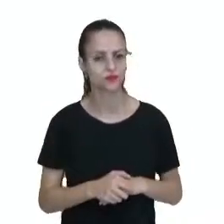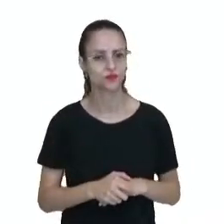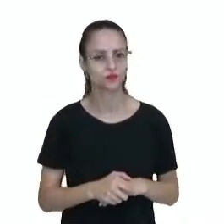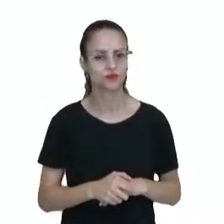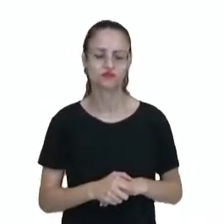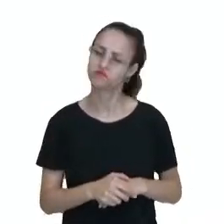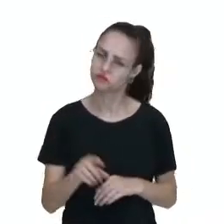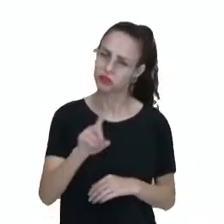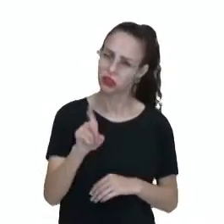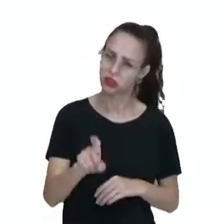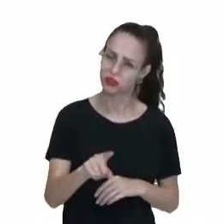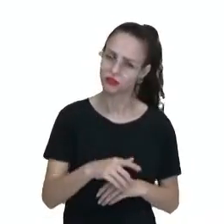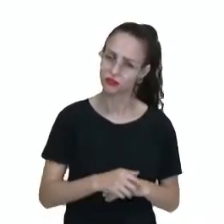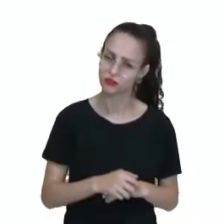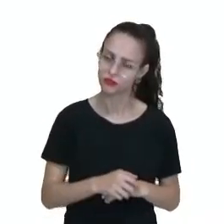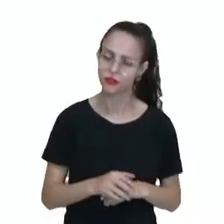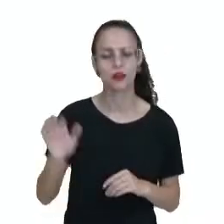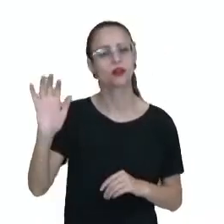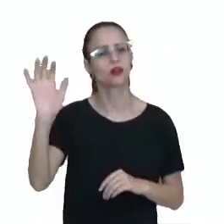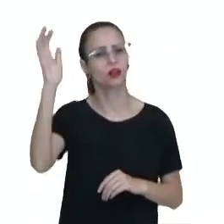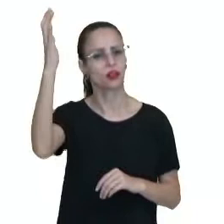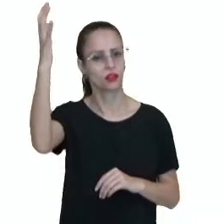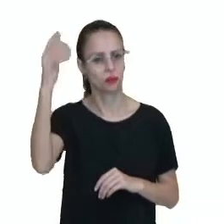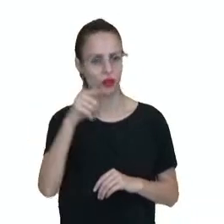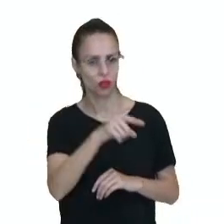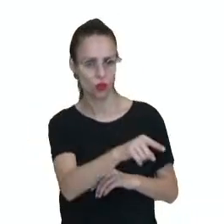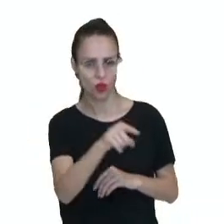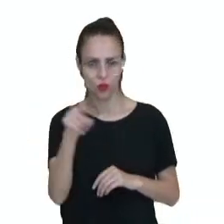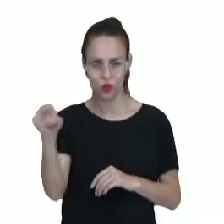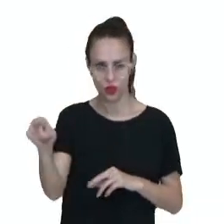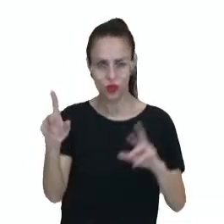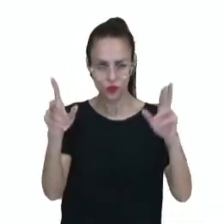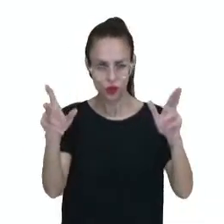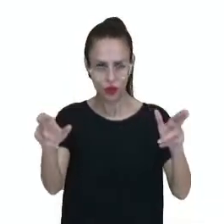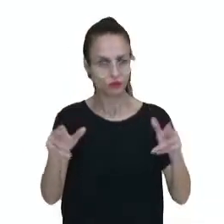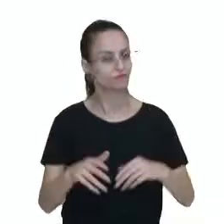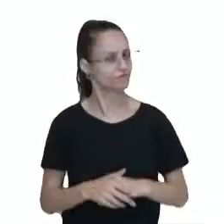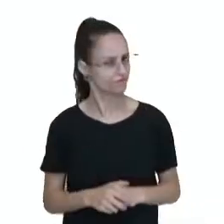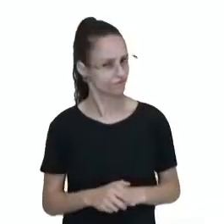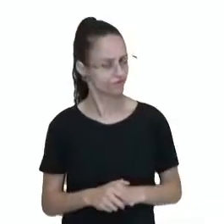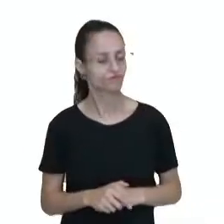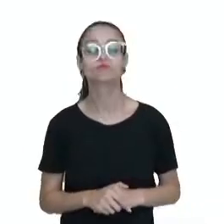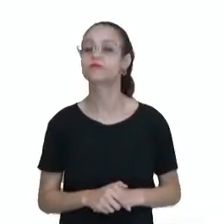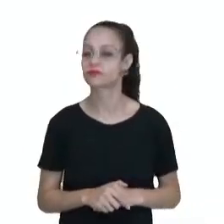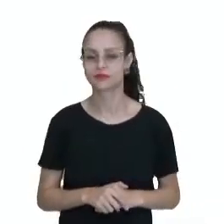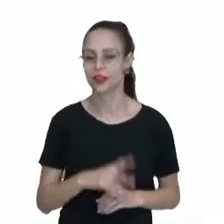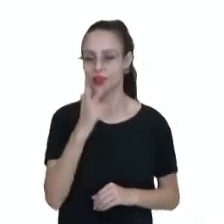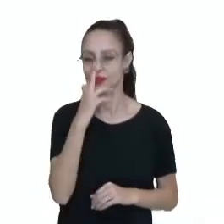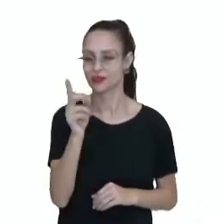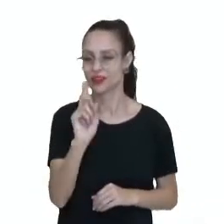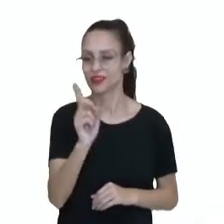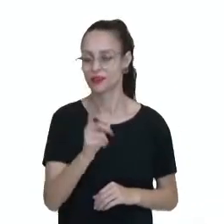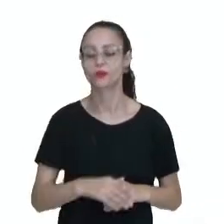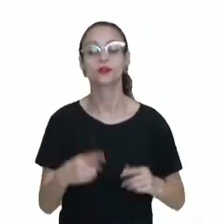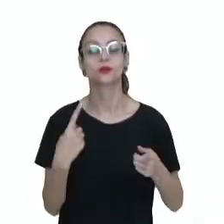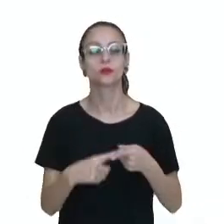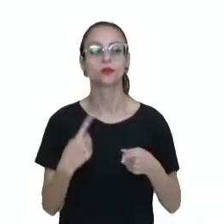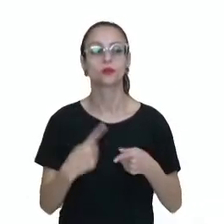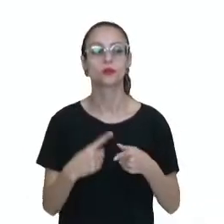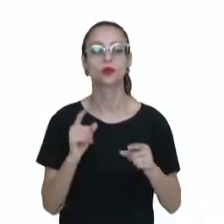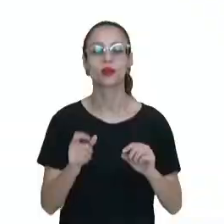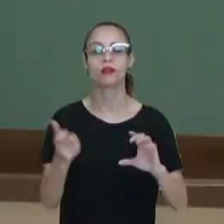Será que o clima dessas duas regiões são iguais? Hum, provavelmente não, porque eu tenho